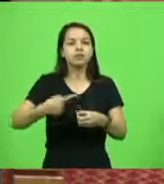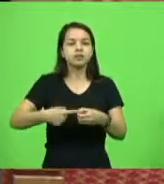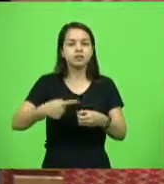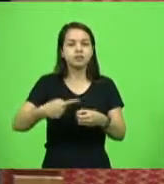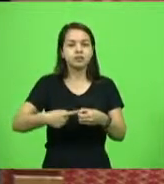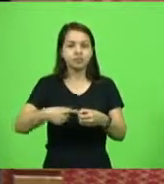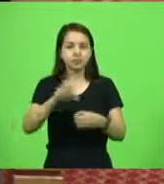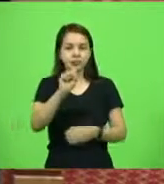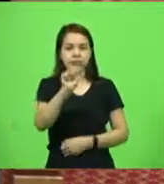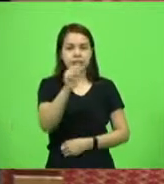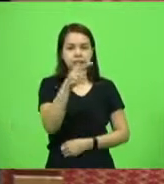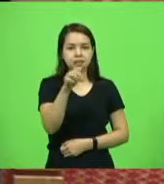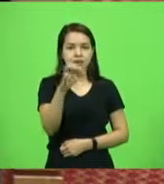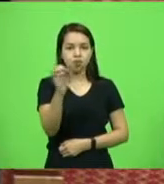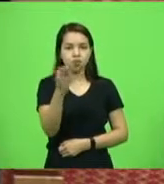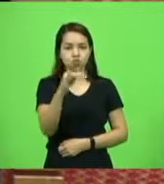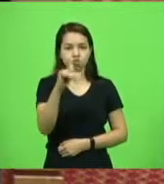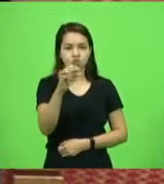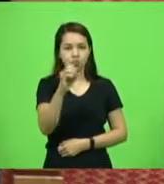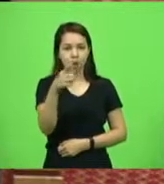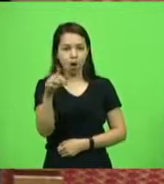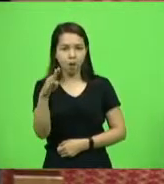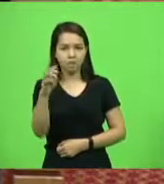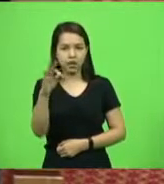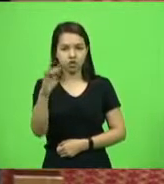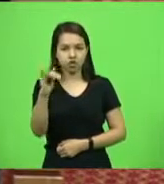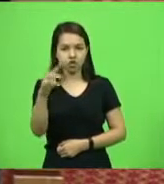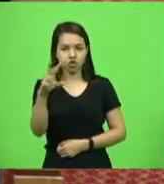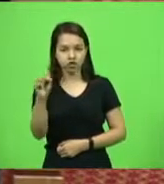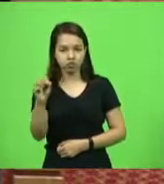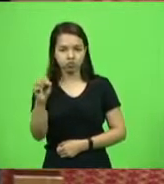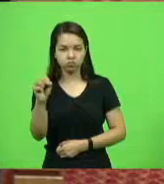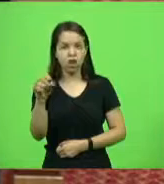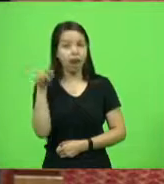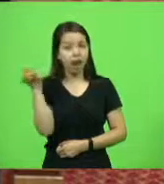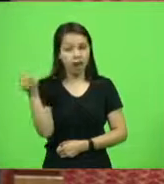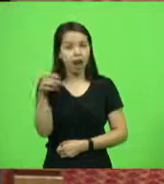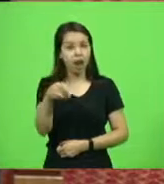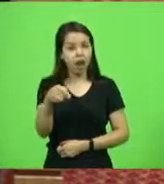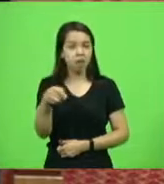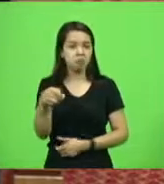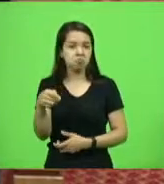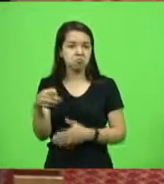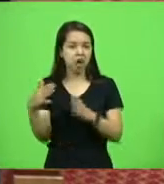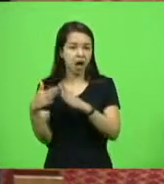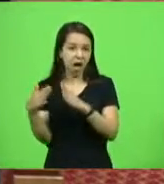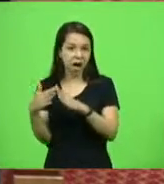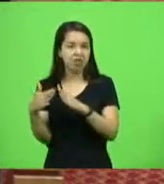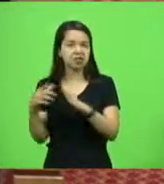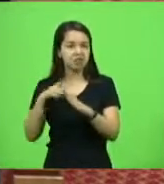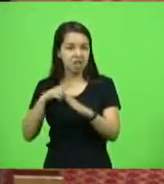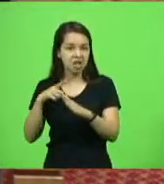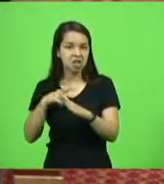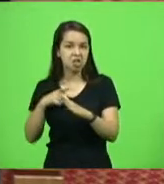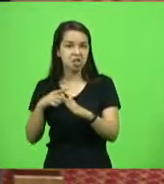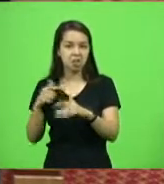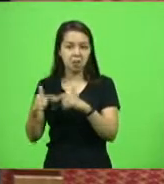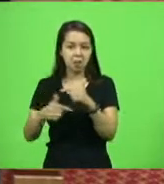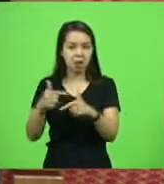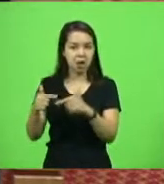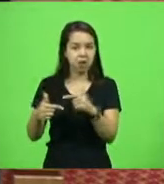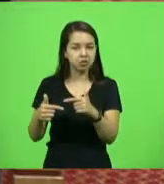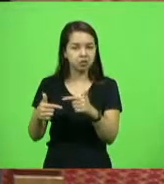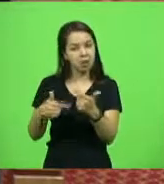João Batista, morando, trabalhando, trabalhando, não sei, fazendo de conta, mas com